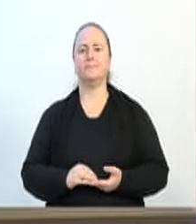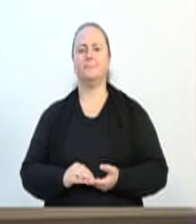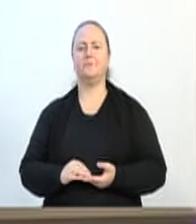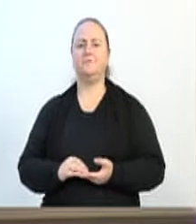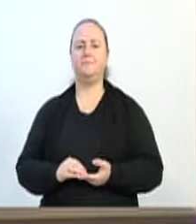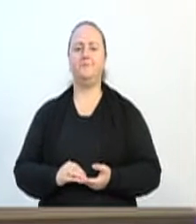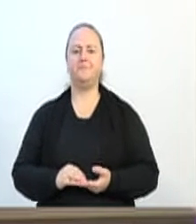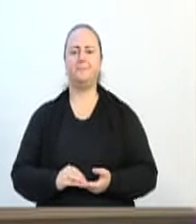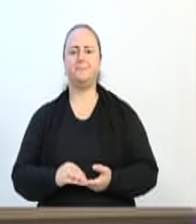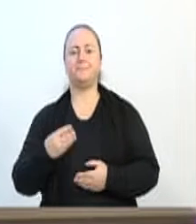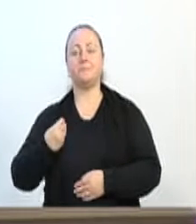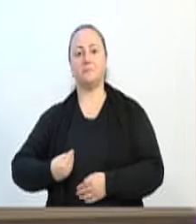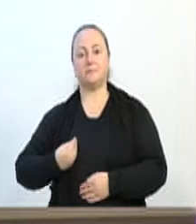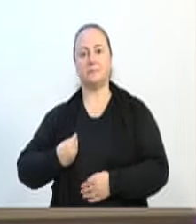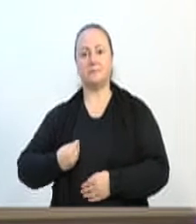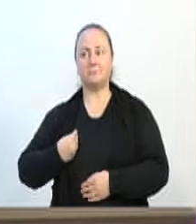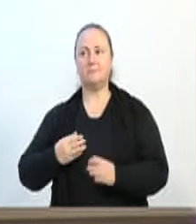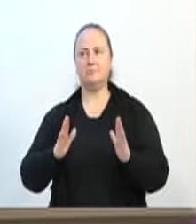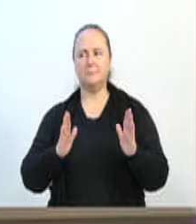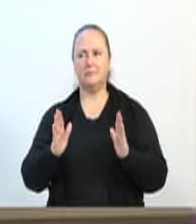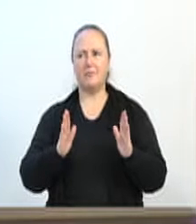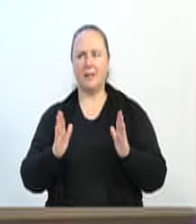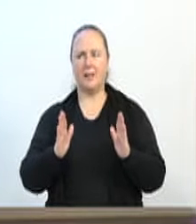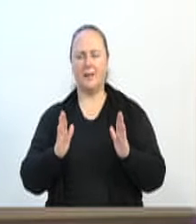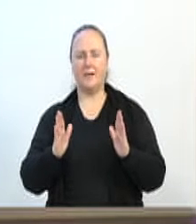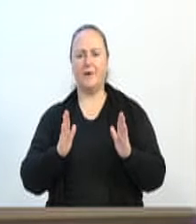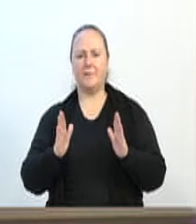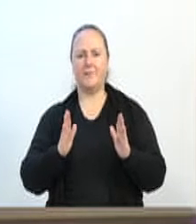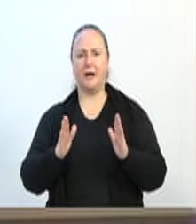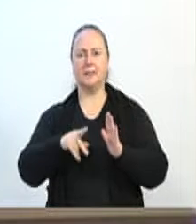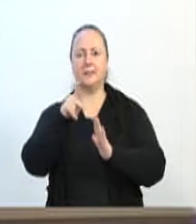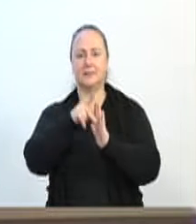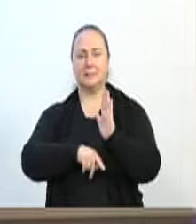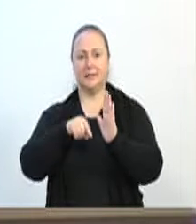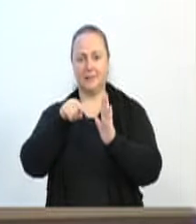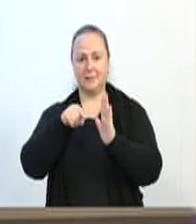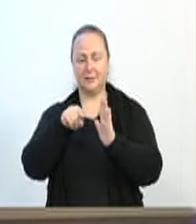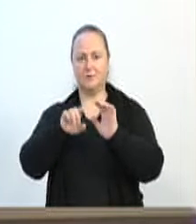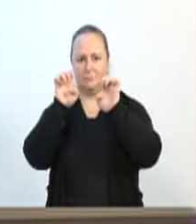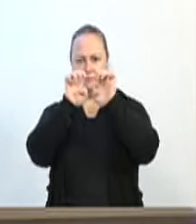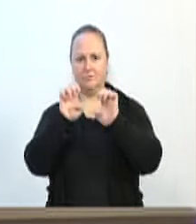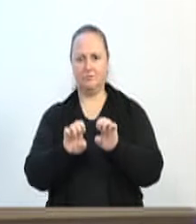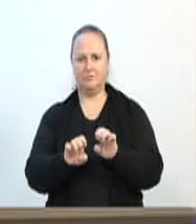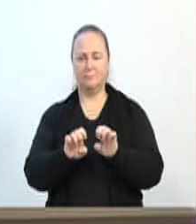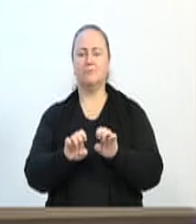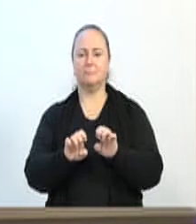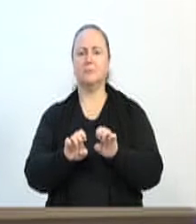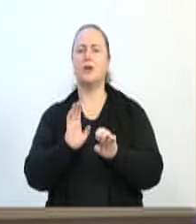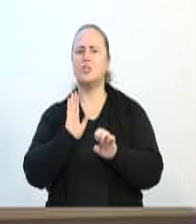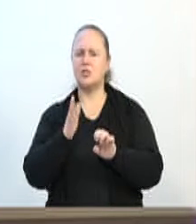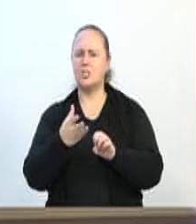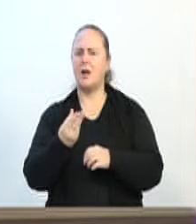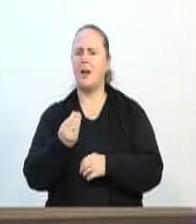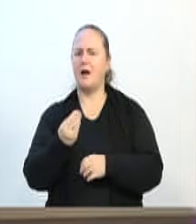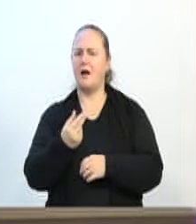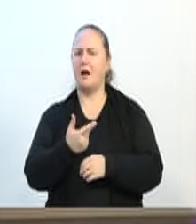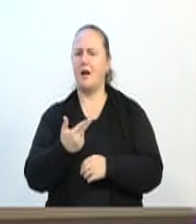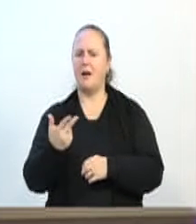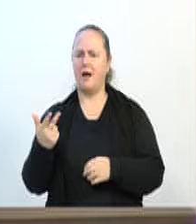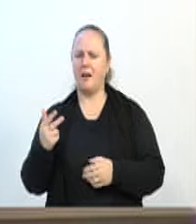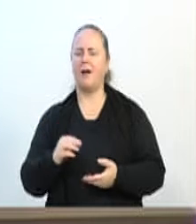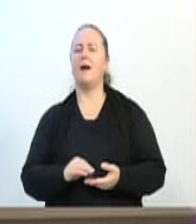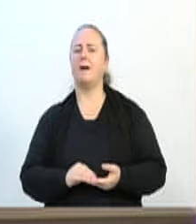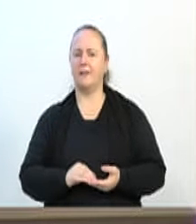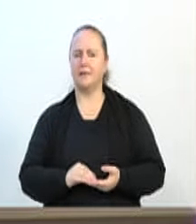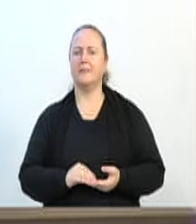está ainda em fase de projeto estrutural, já foi feito bastante coisa relacionada ao